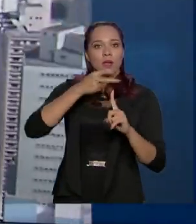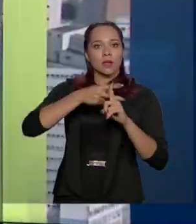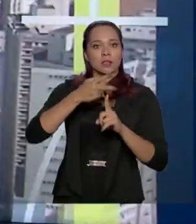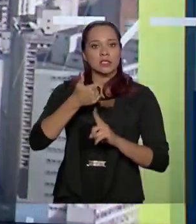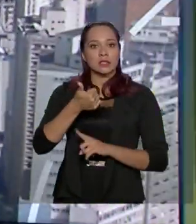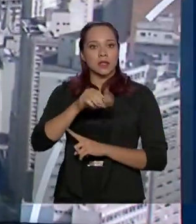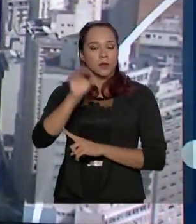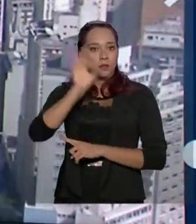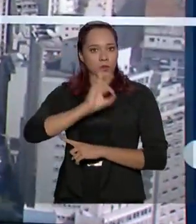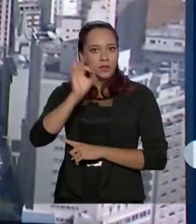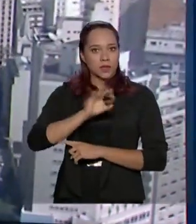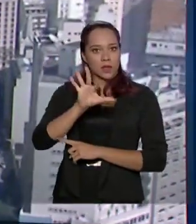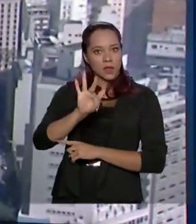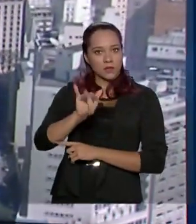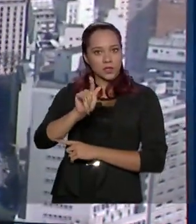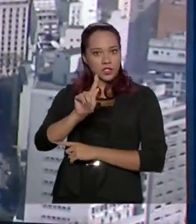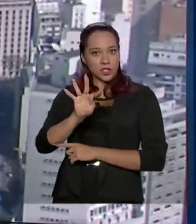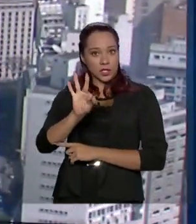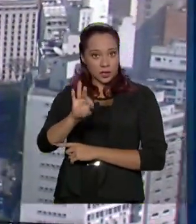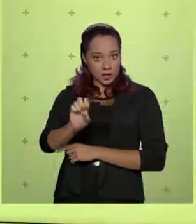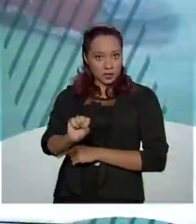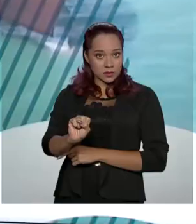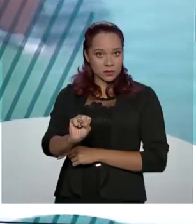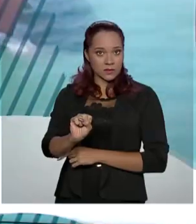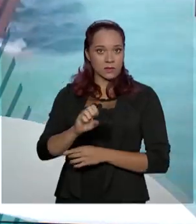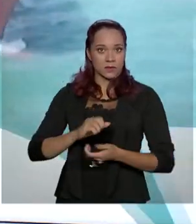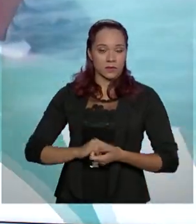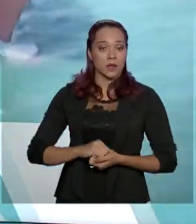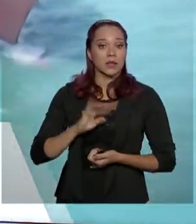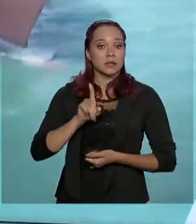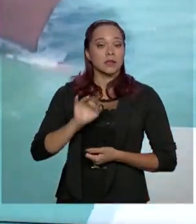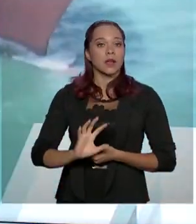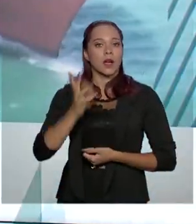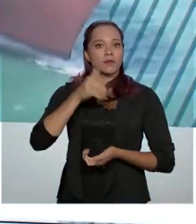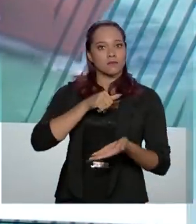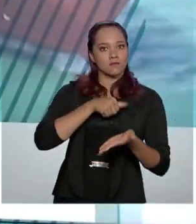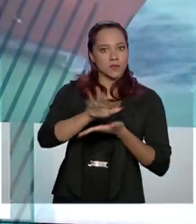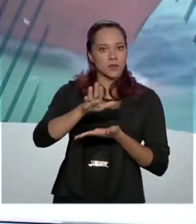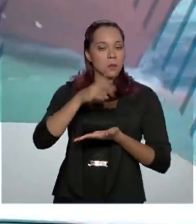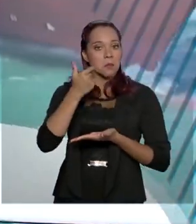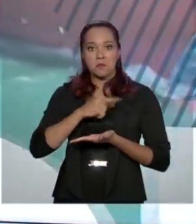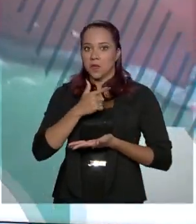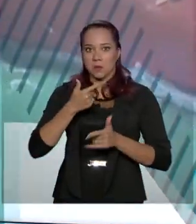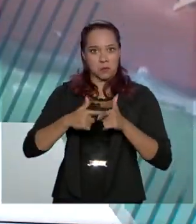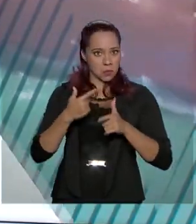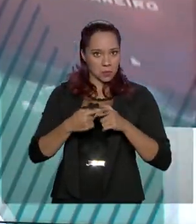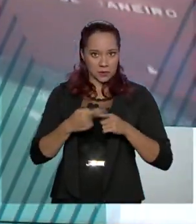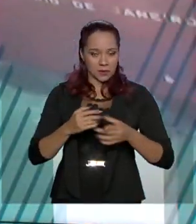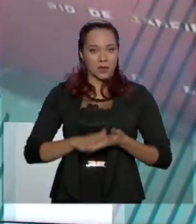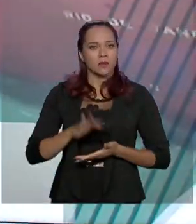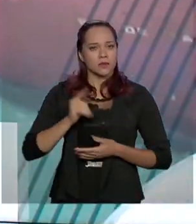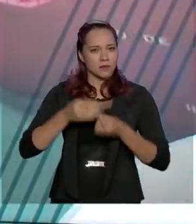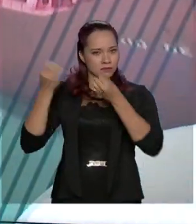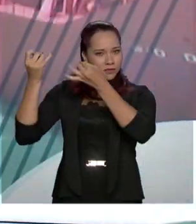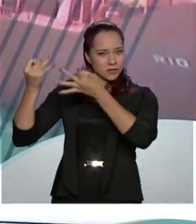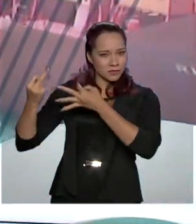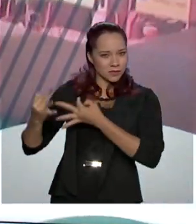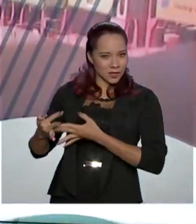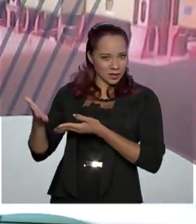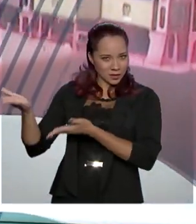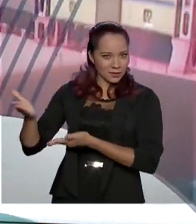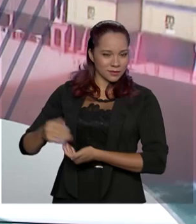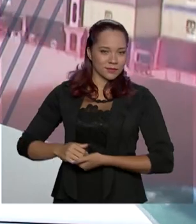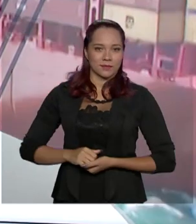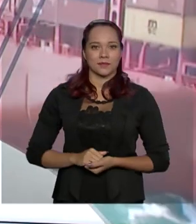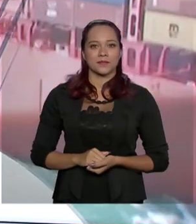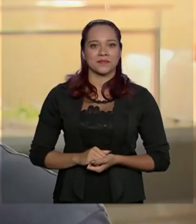do Fundo de Garantia do Tempo de Serviço, FGTS, em casos de demissões sem justa causa. Saiba mais na reportagem de Cleide